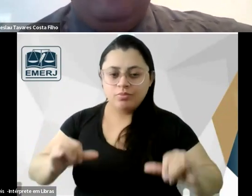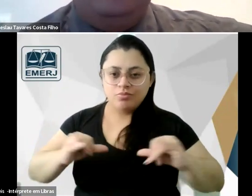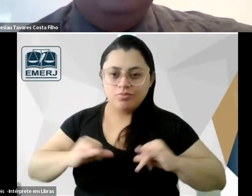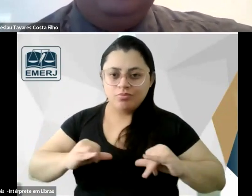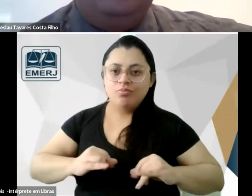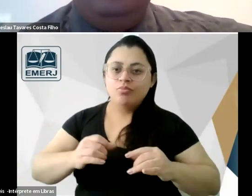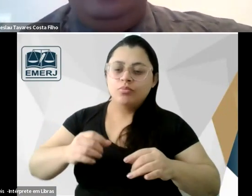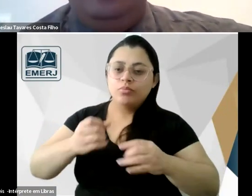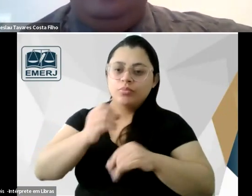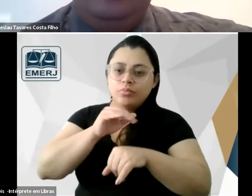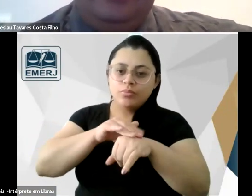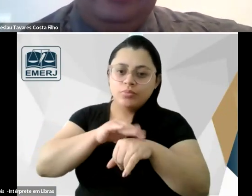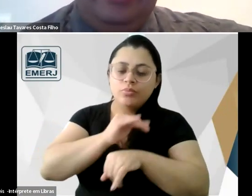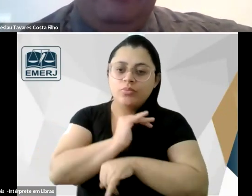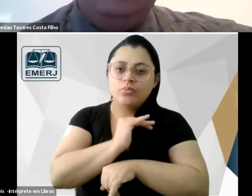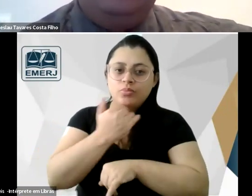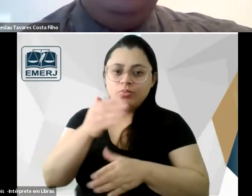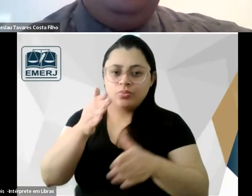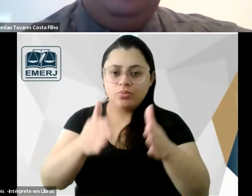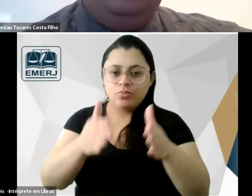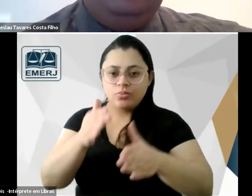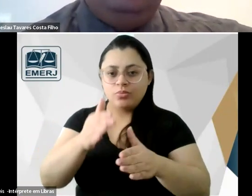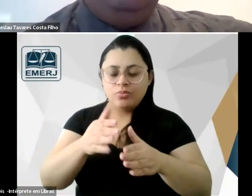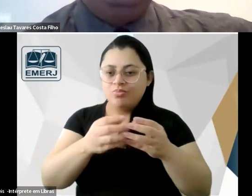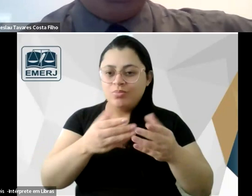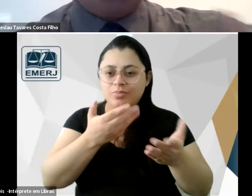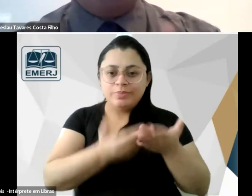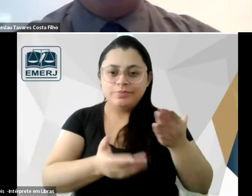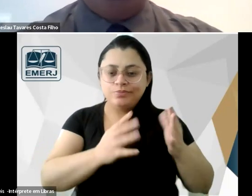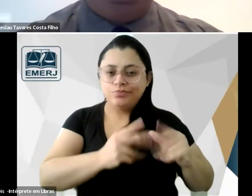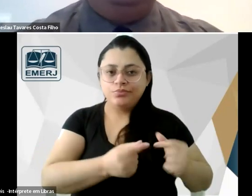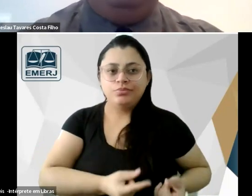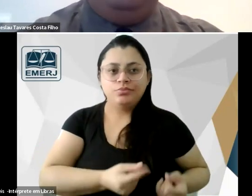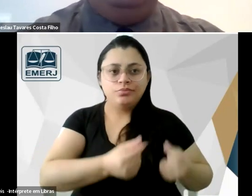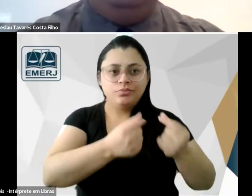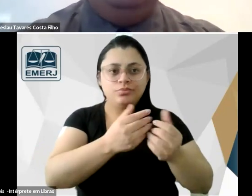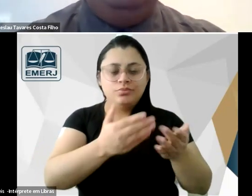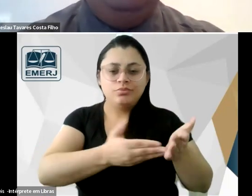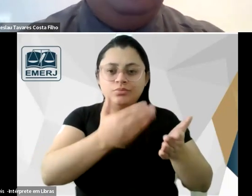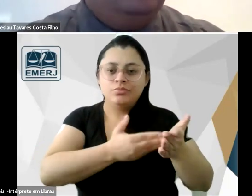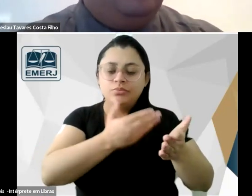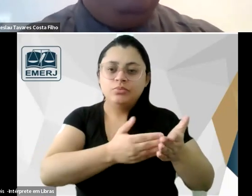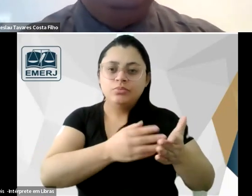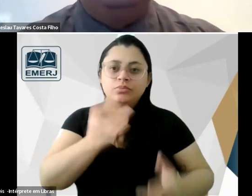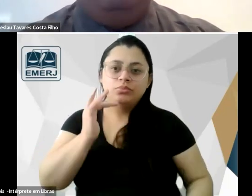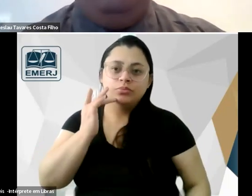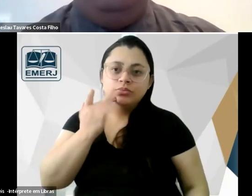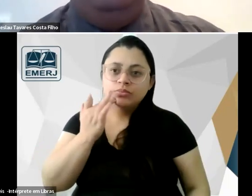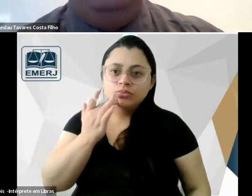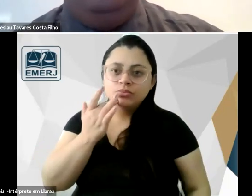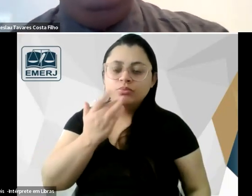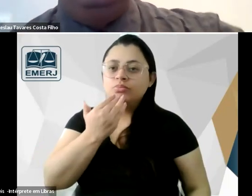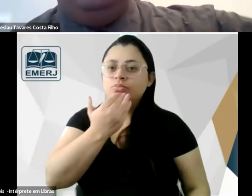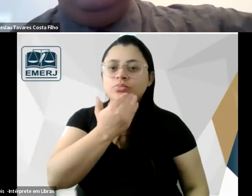morreu numa situação de miséria tanto que fizeram livro de ouro pedindo dinheiro para ajudar a